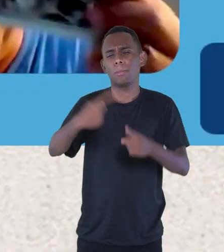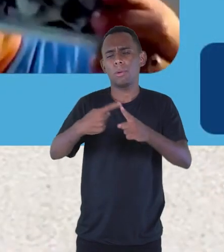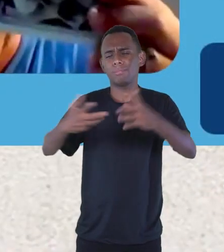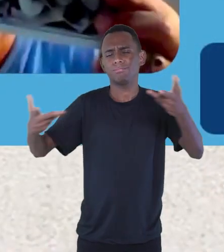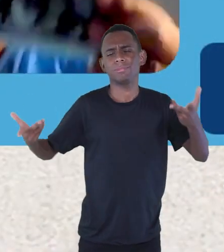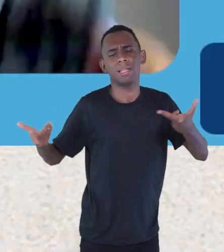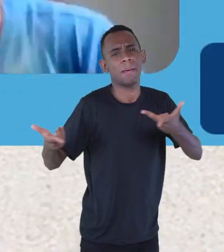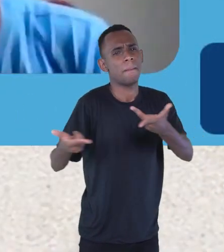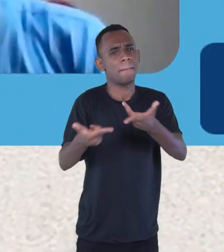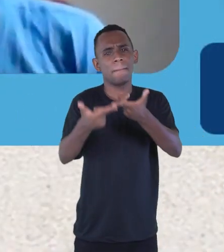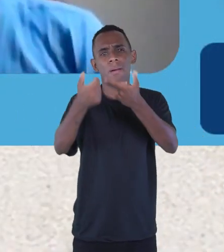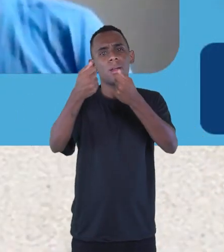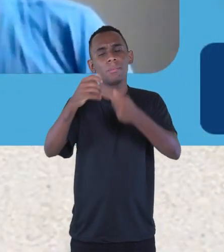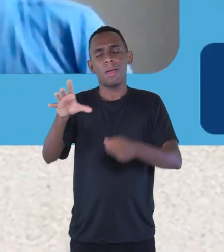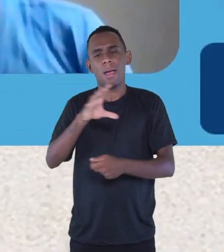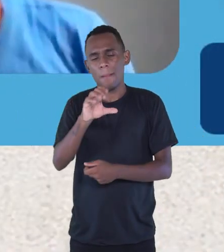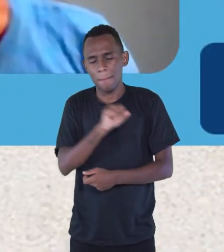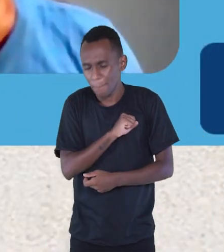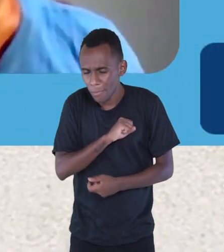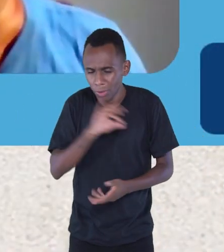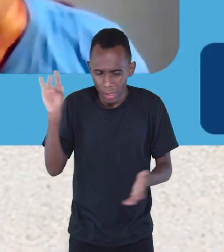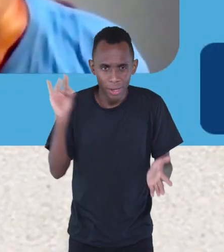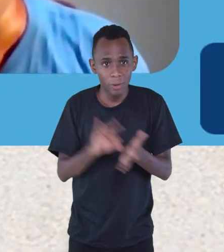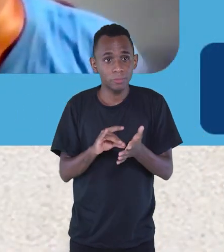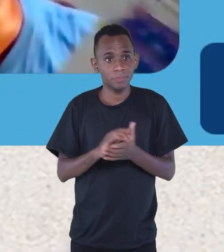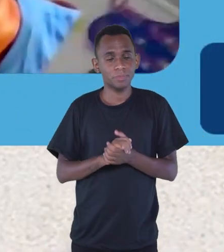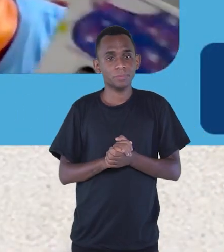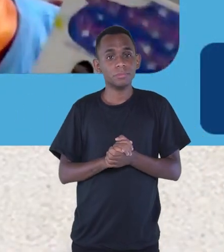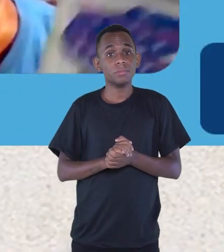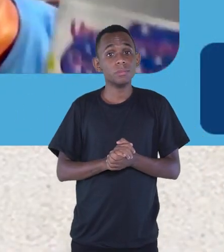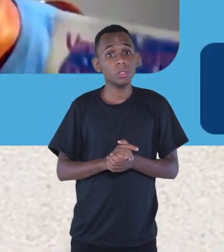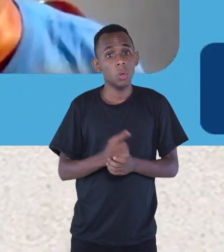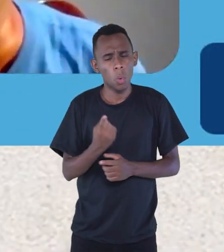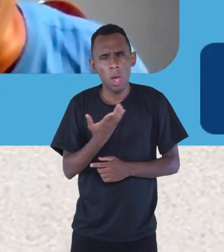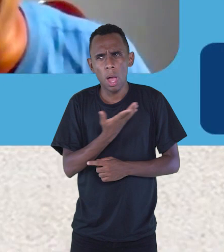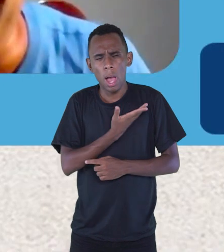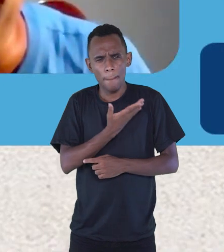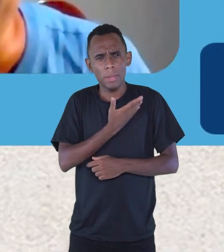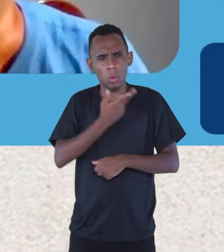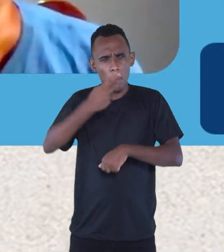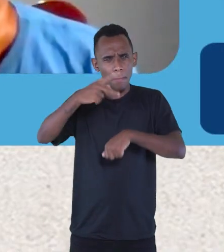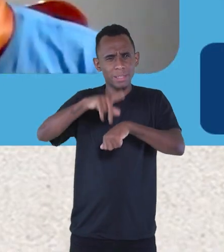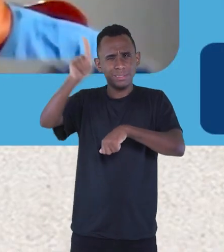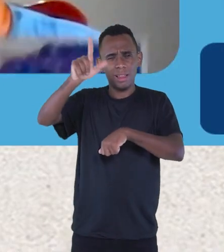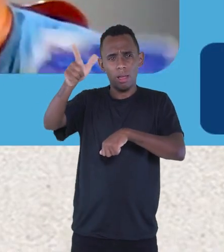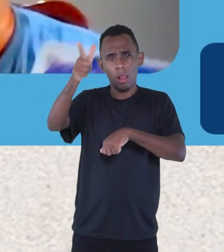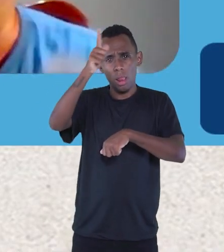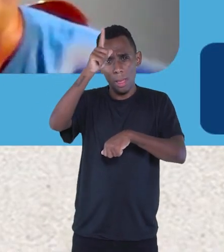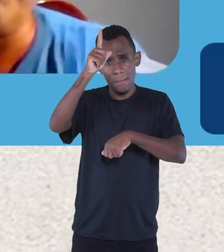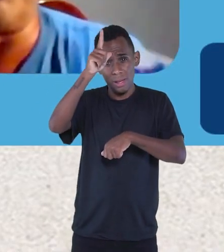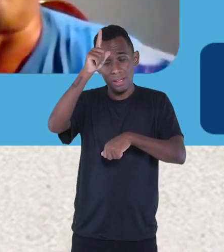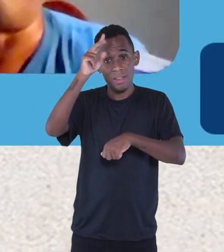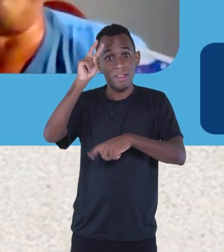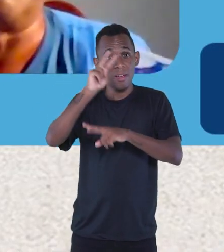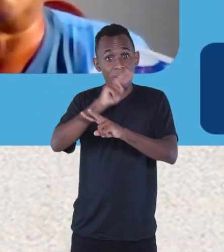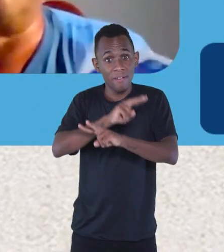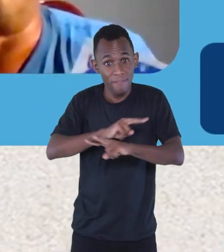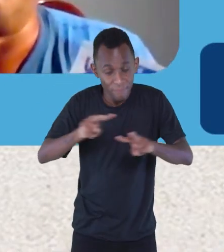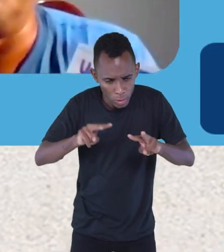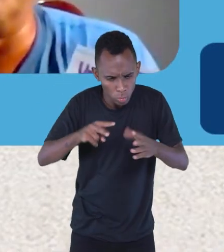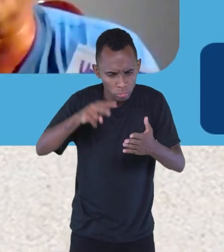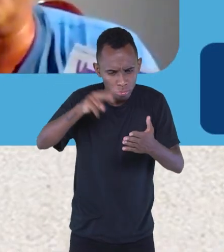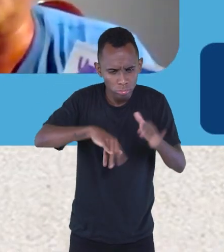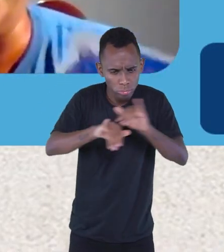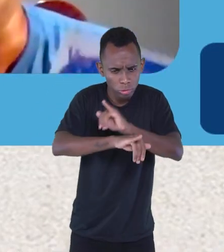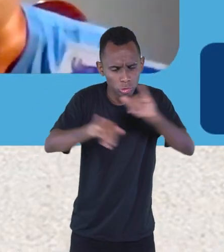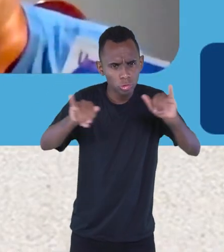Esse aqui foi minha grande paixão. Um amigo meu que está na Alemanha viu o anúncio que eu fiz